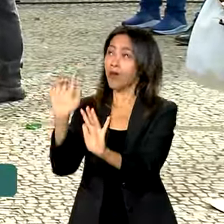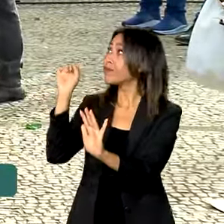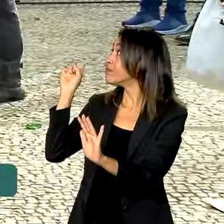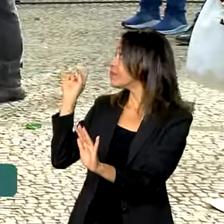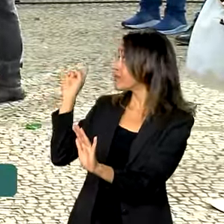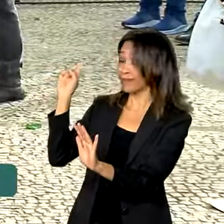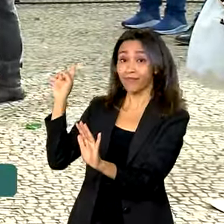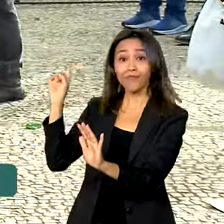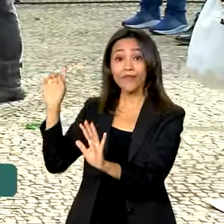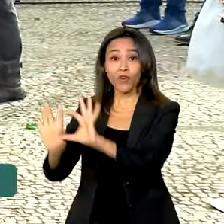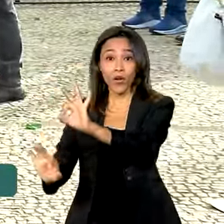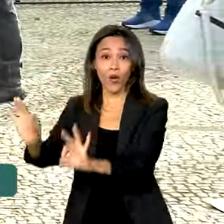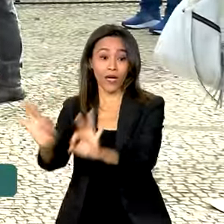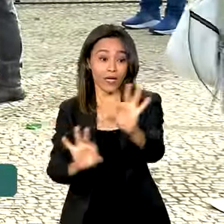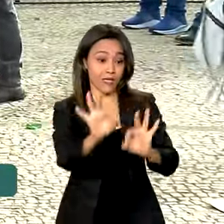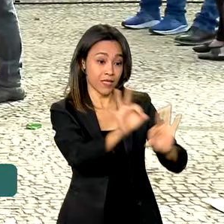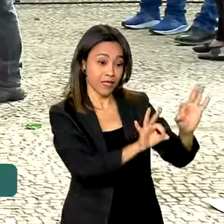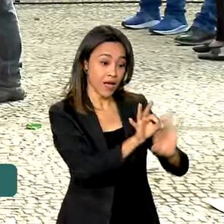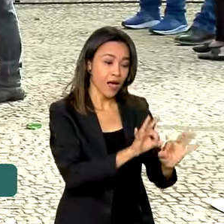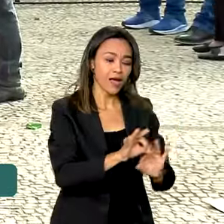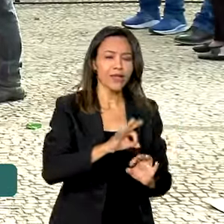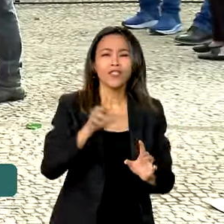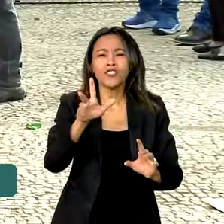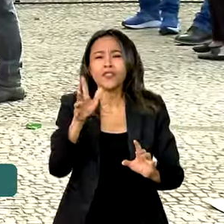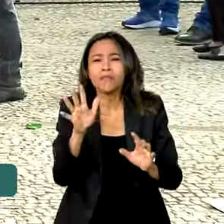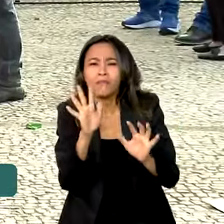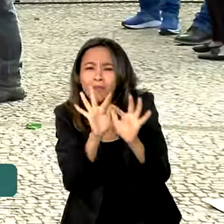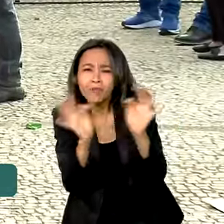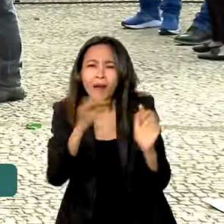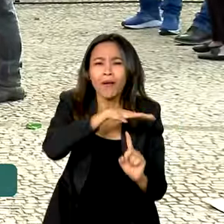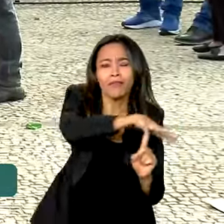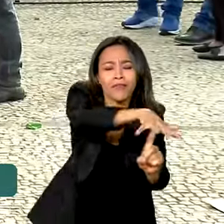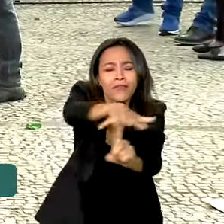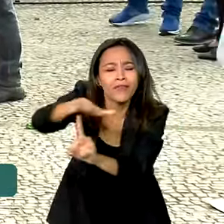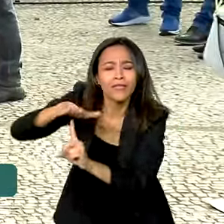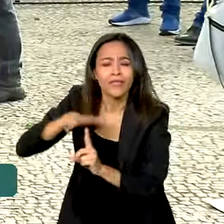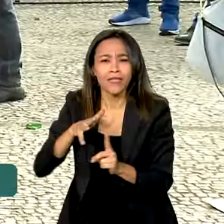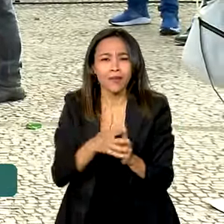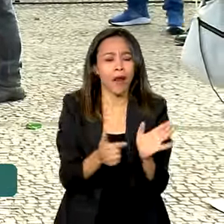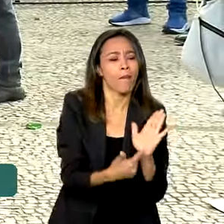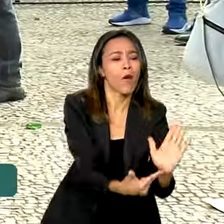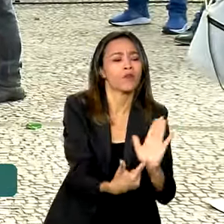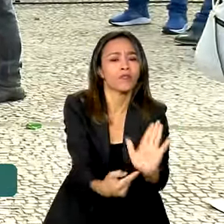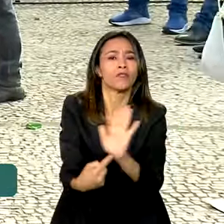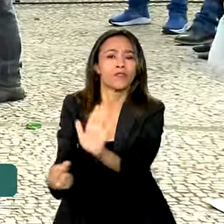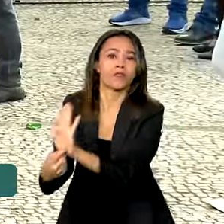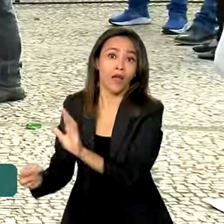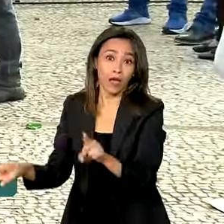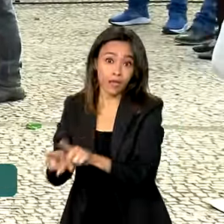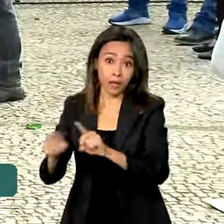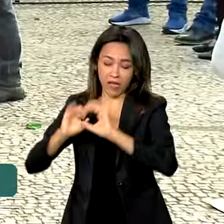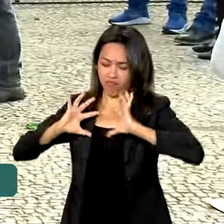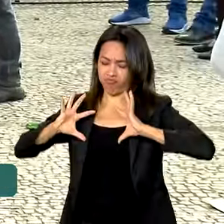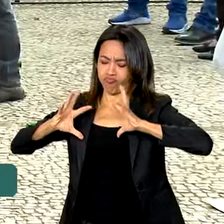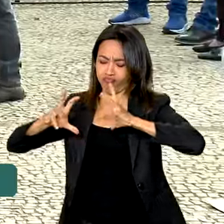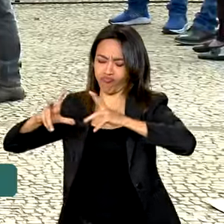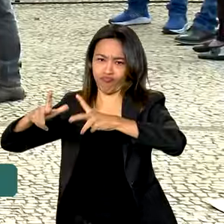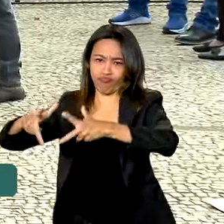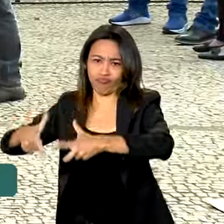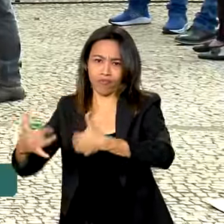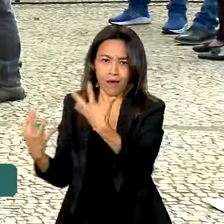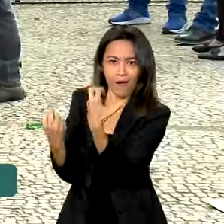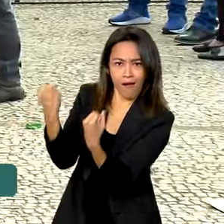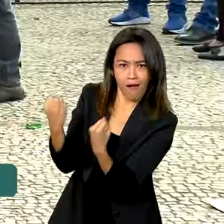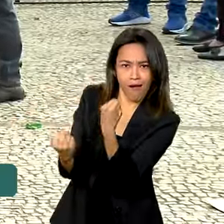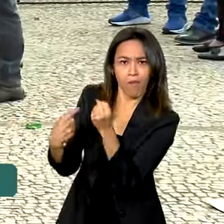uma amostra de produtos da agricultura familiar e uma exposição de máquinas para pequenas propriedades. Como vocês podem ver, já tem muita gente